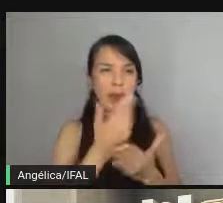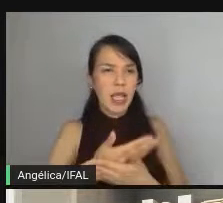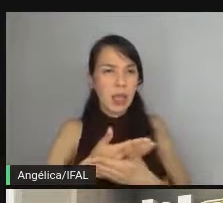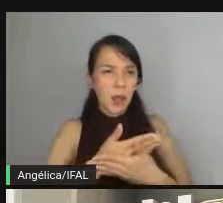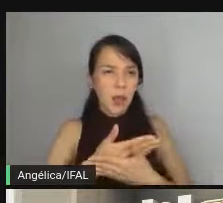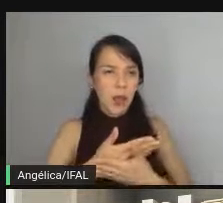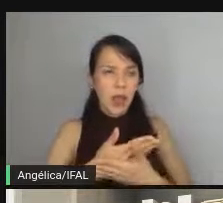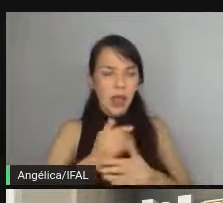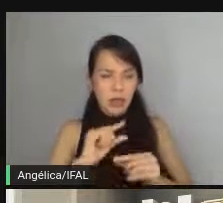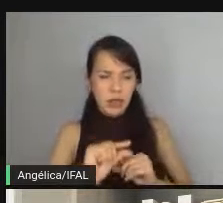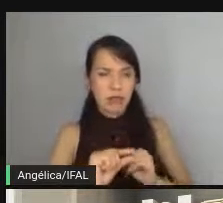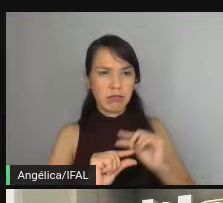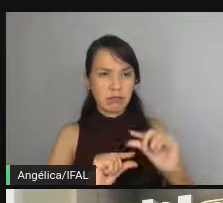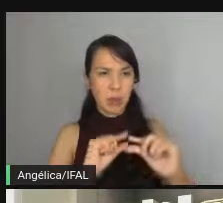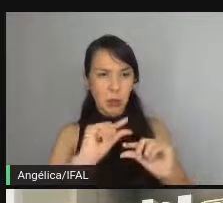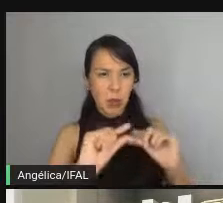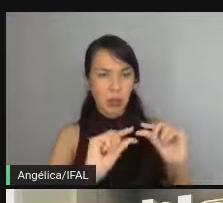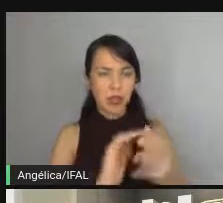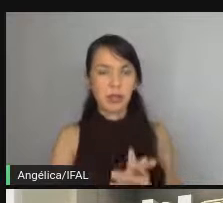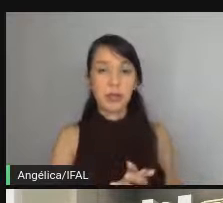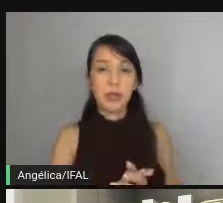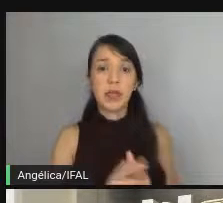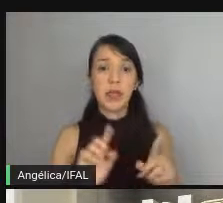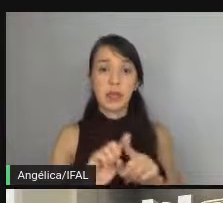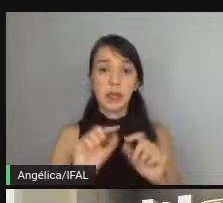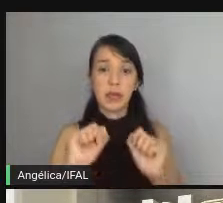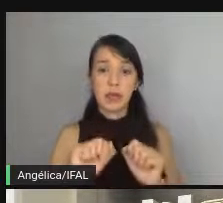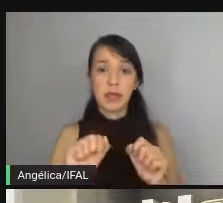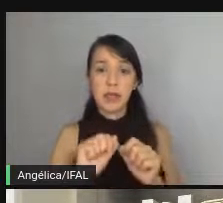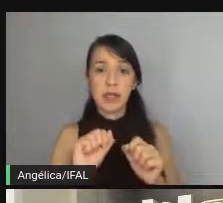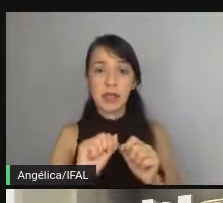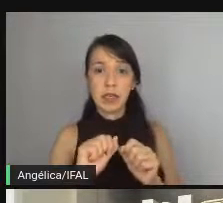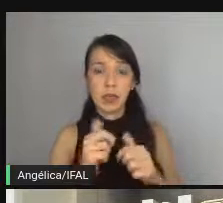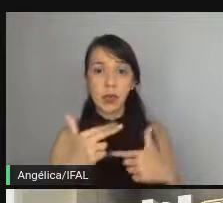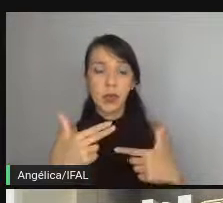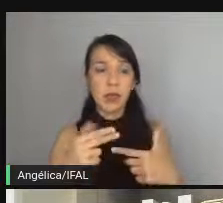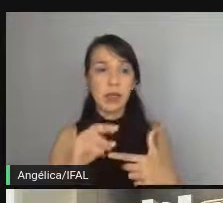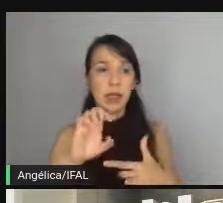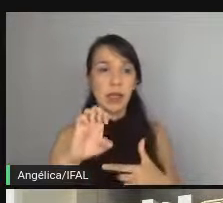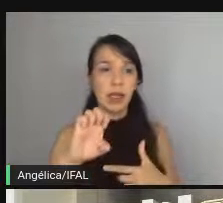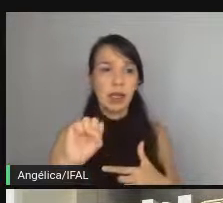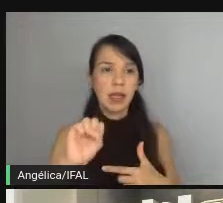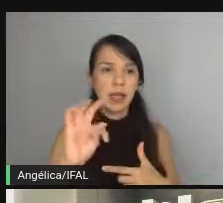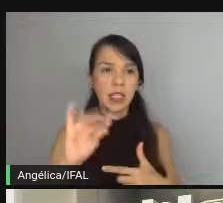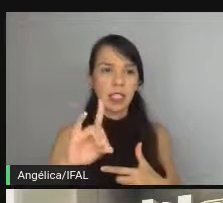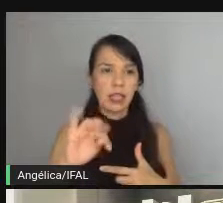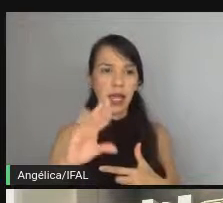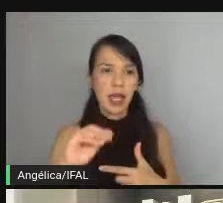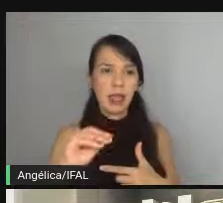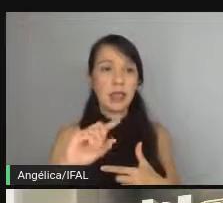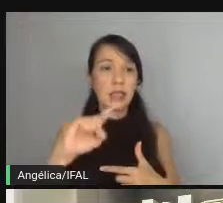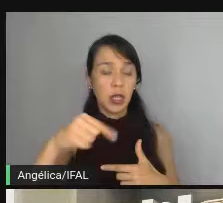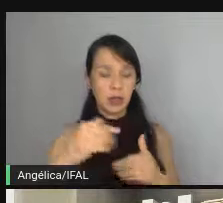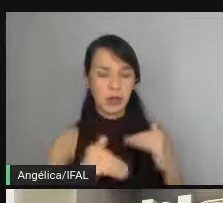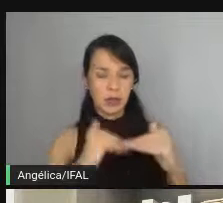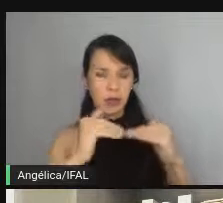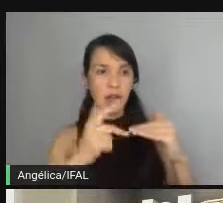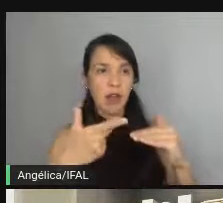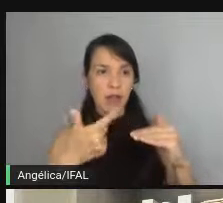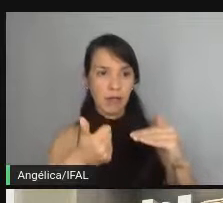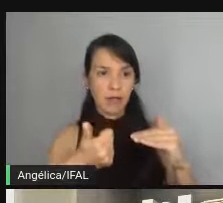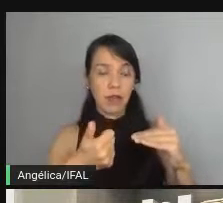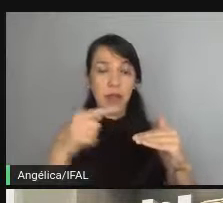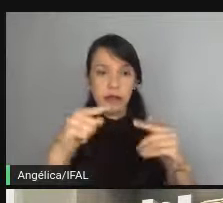comentei que você pode, inclusive, fazer implementações estáticas só para fazer o teste passar e depois ir evoluindo. Então, é esse ciclo.